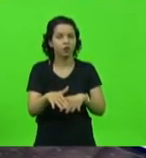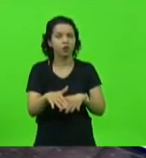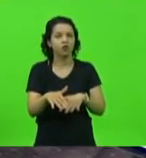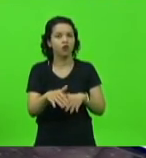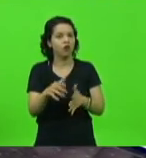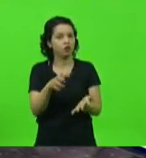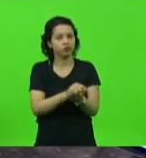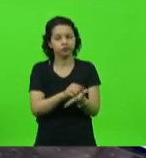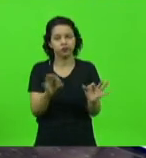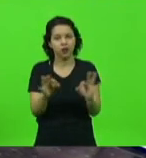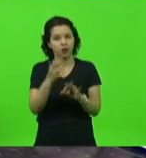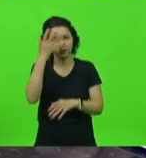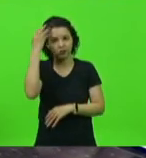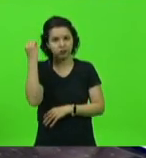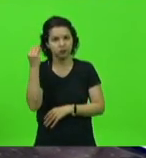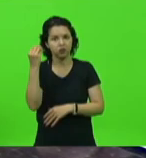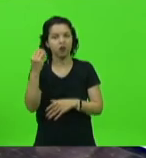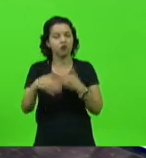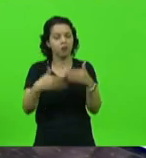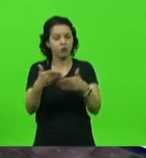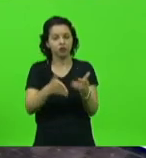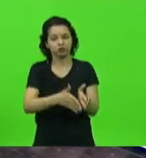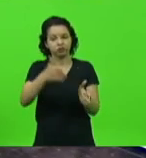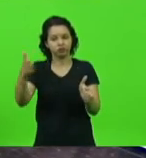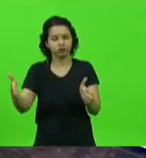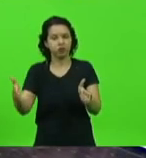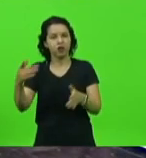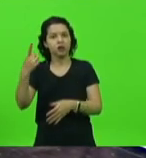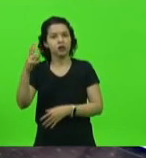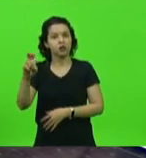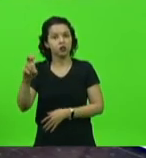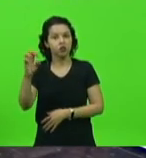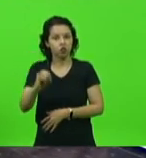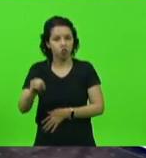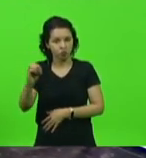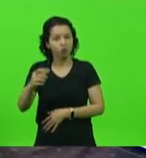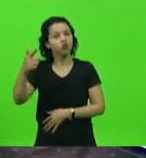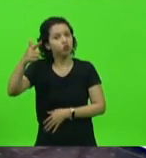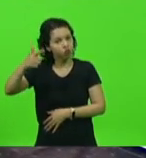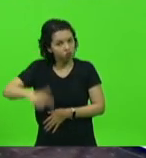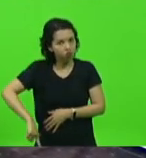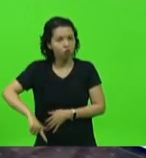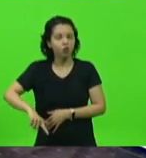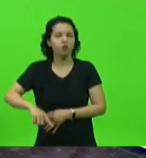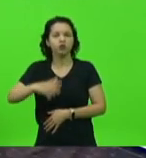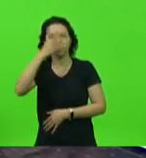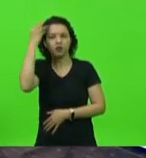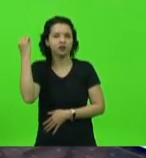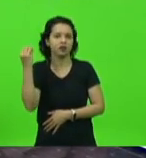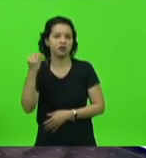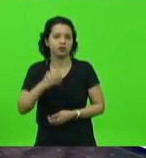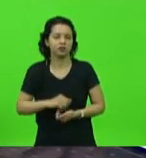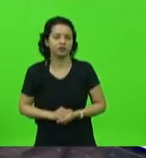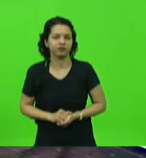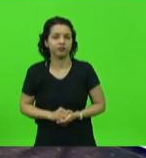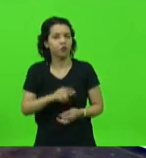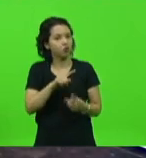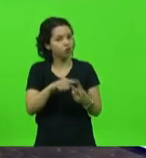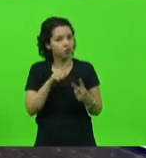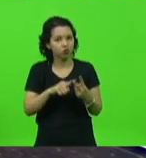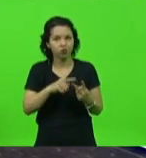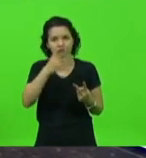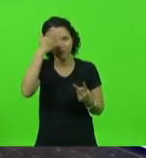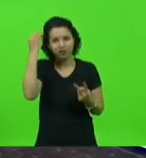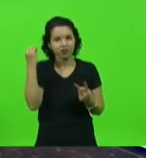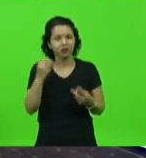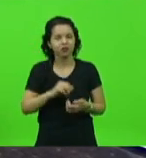e aí conseguiram prorrogar para o dia 15 de outubro e deixaram passar de novo. Por duas oportunidades, só o que eles tinham que